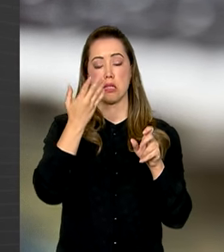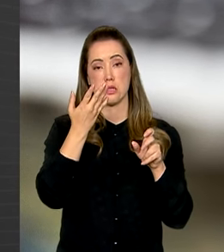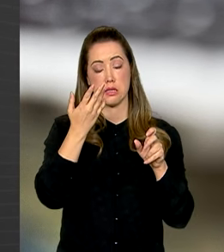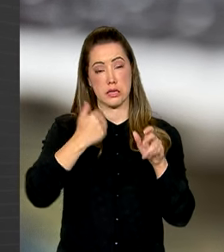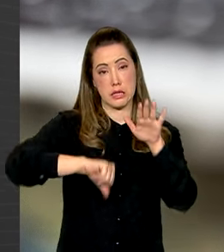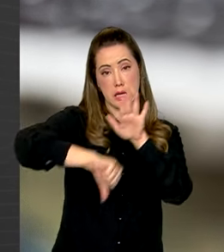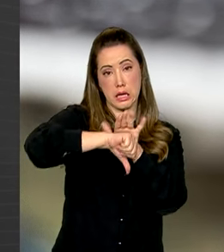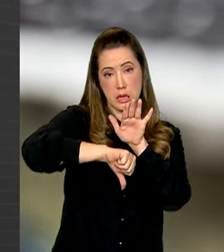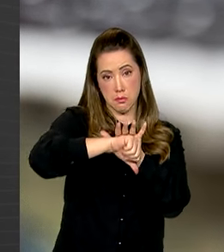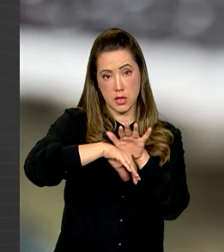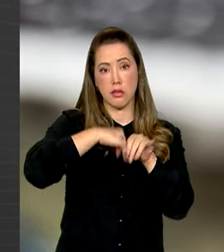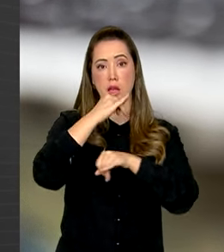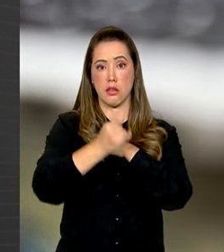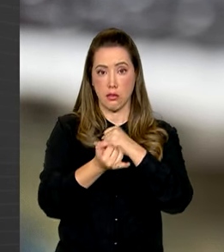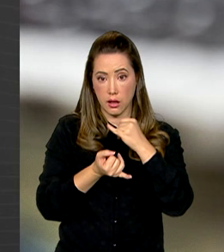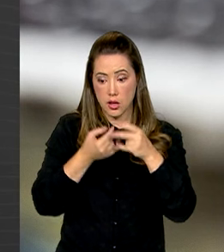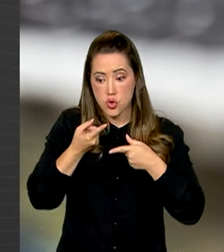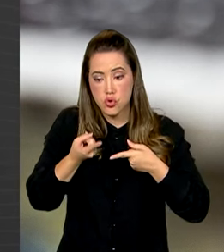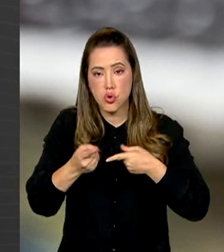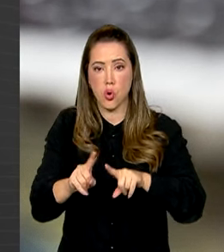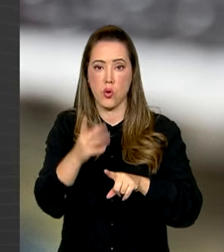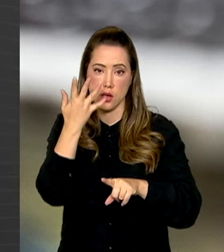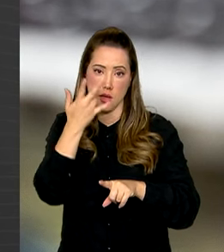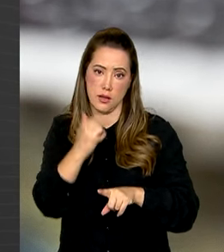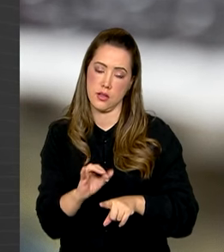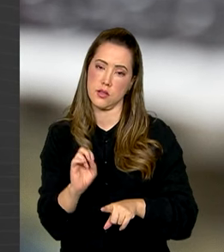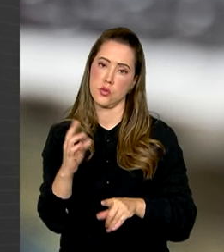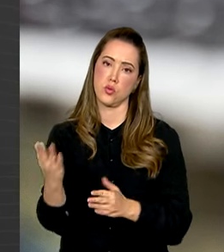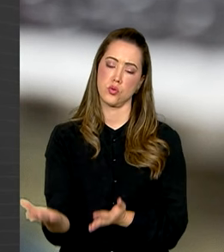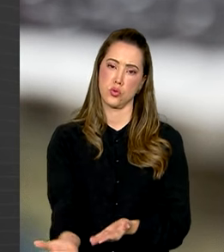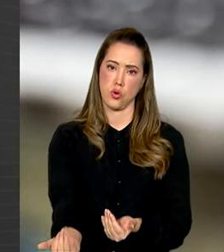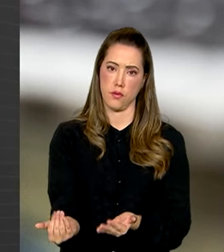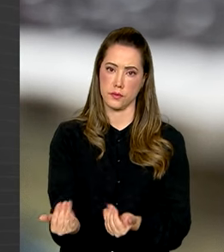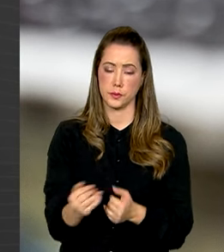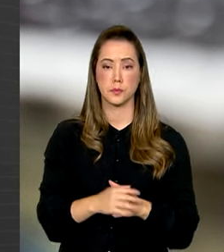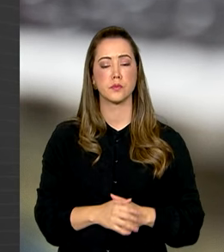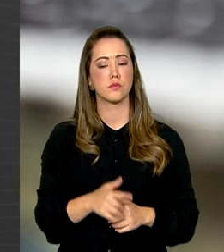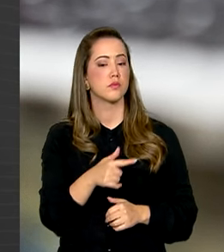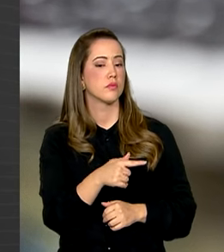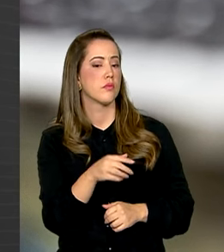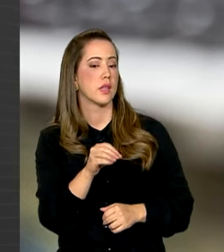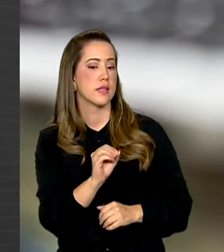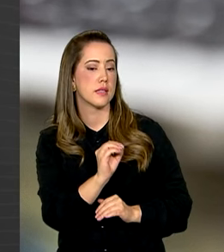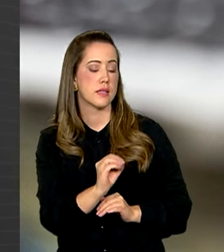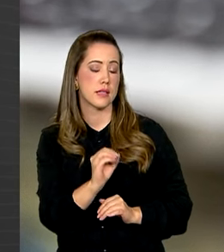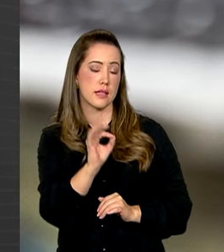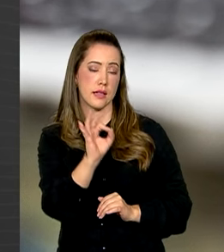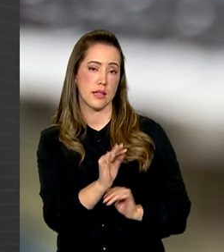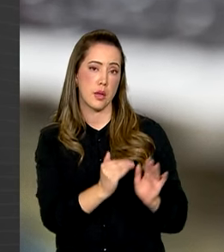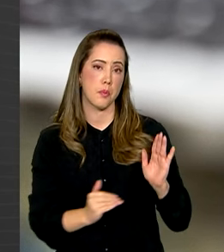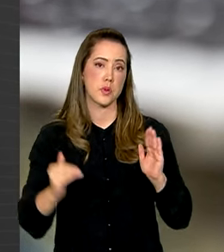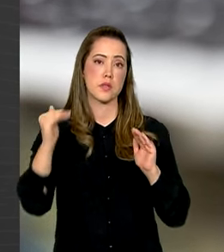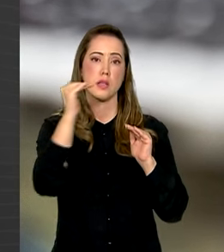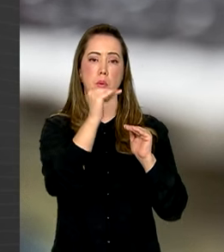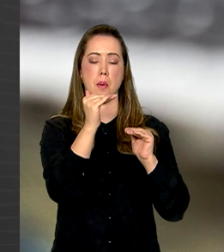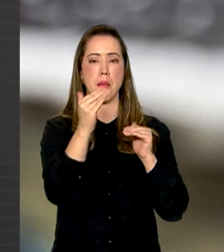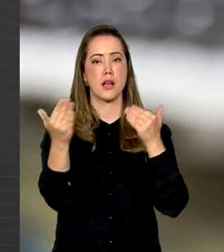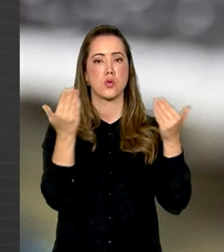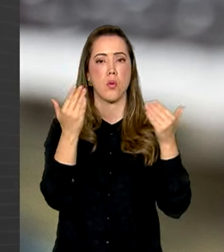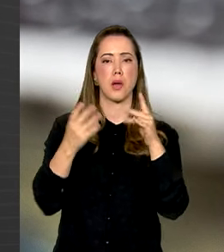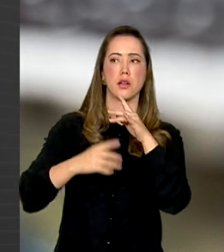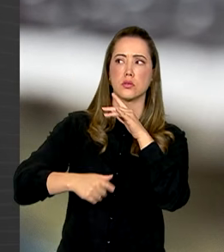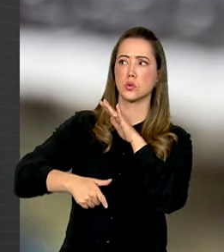cibernéticos contra crianças e adolescentes, 70% a mais do que no ano passado.